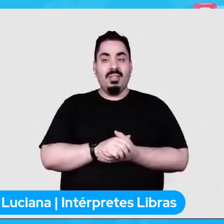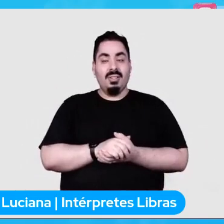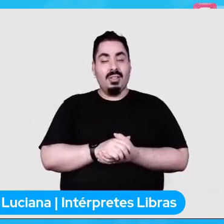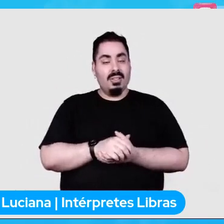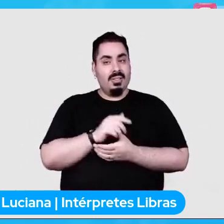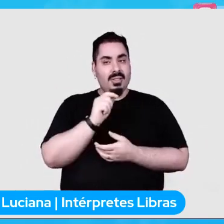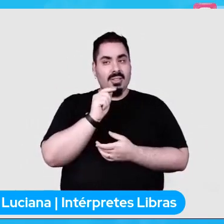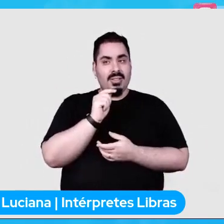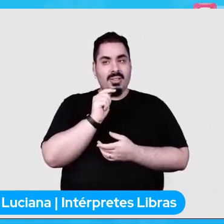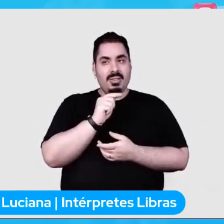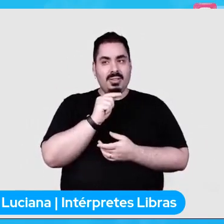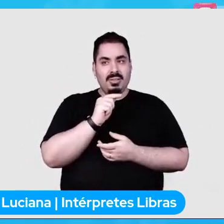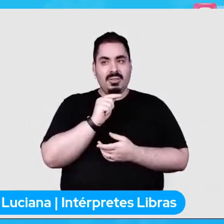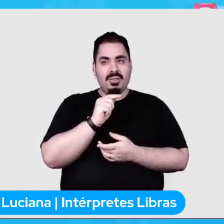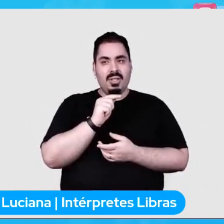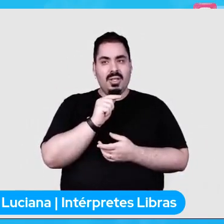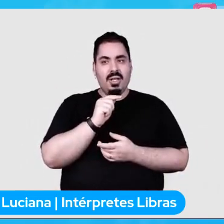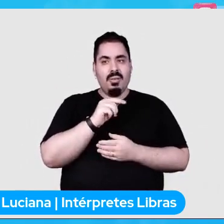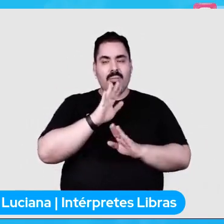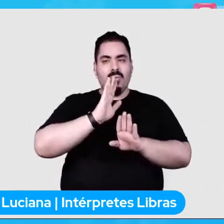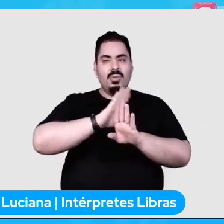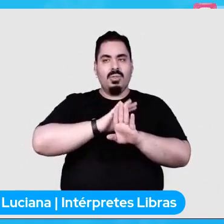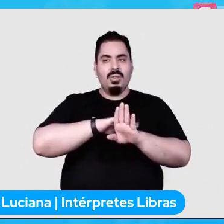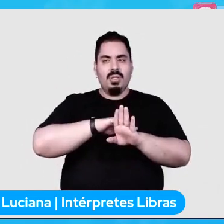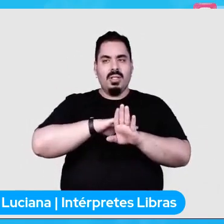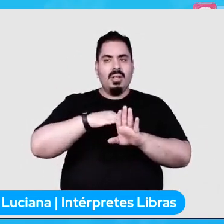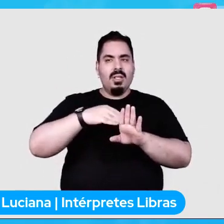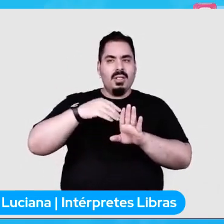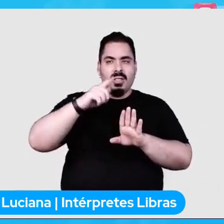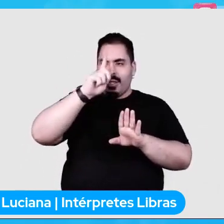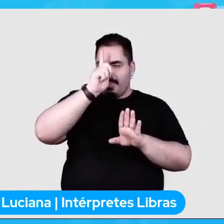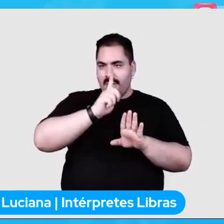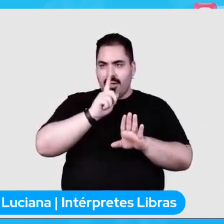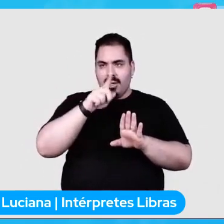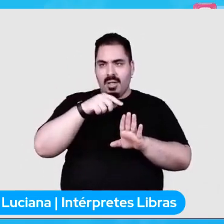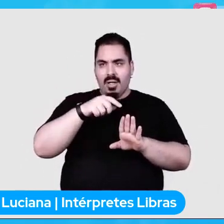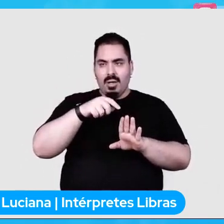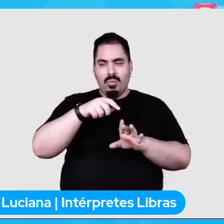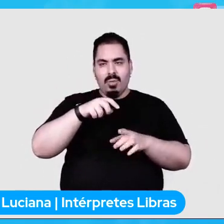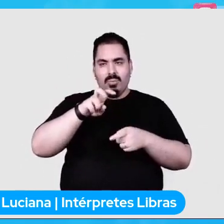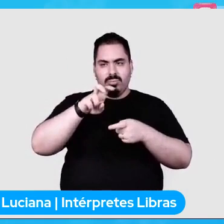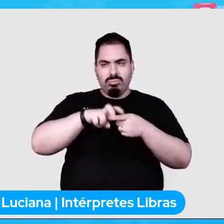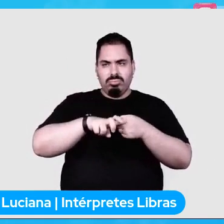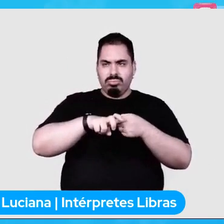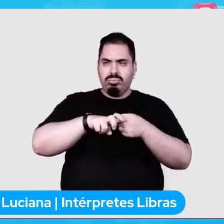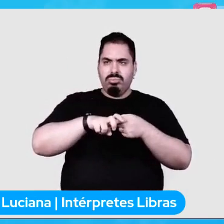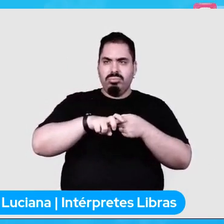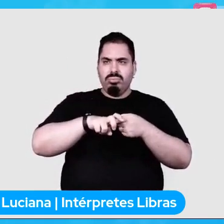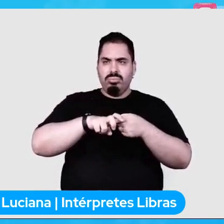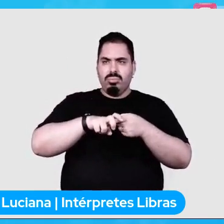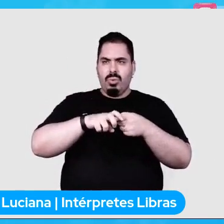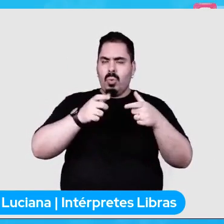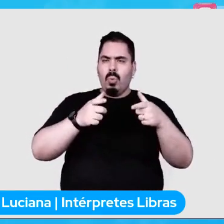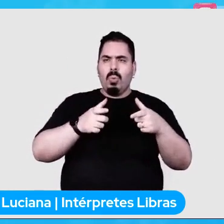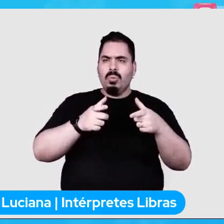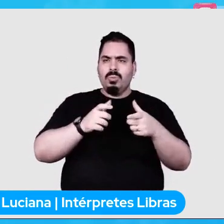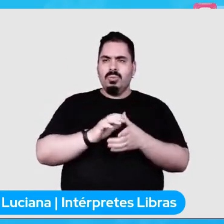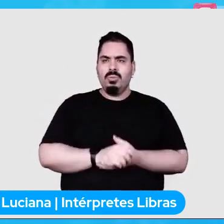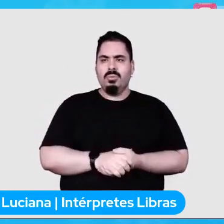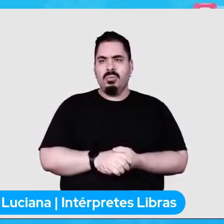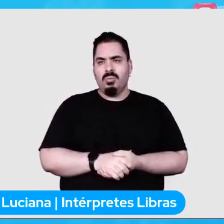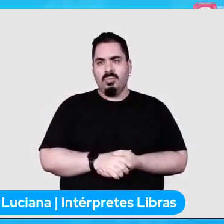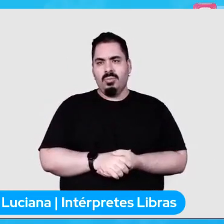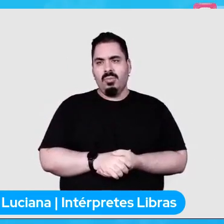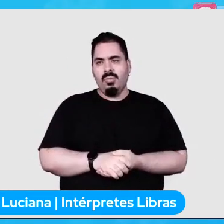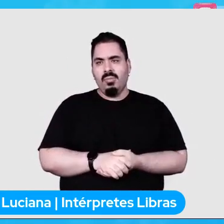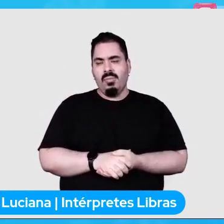ou em amarelo é uma poltrona por algum acaso amarelo aonde eu também